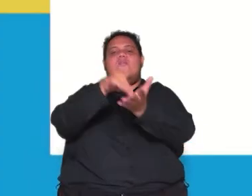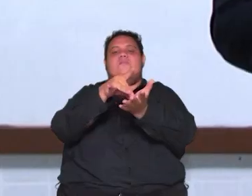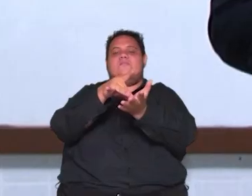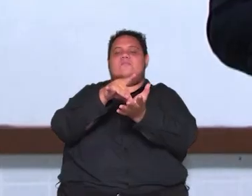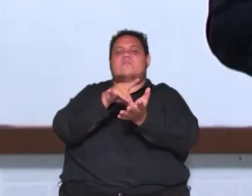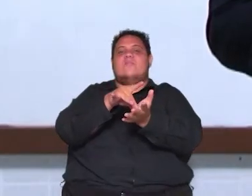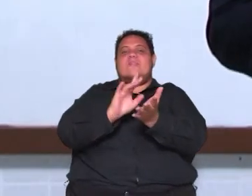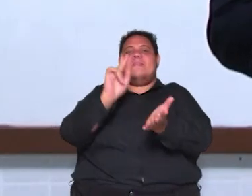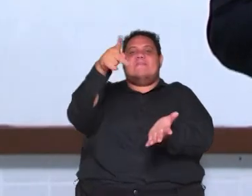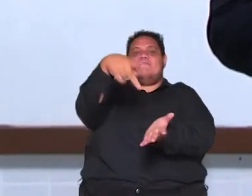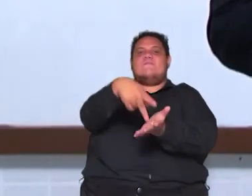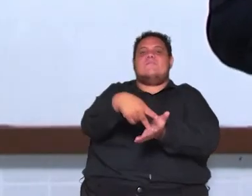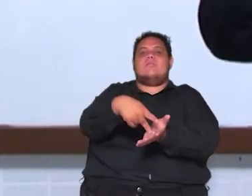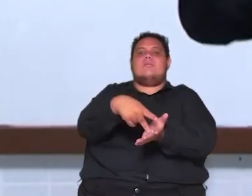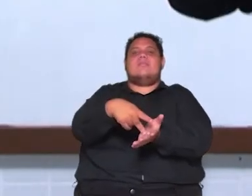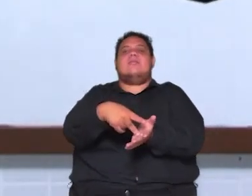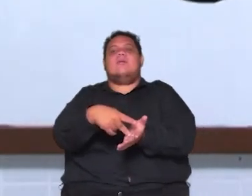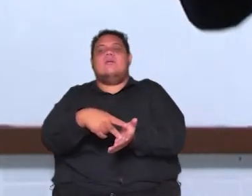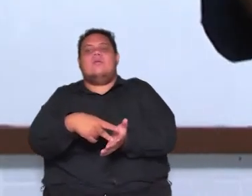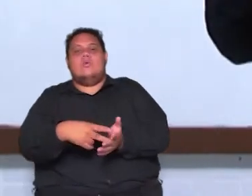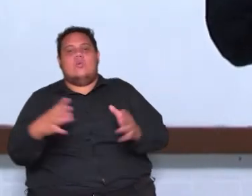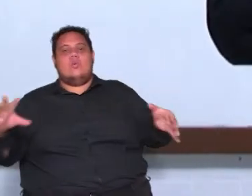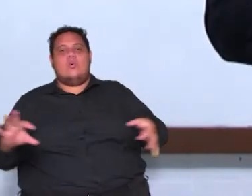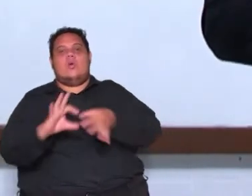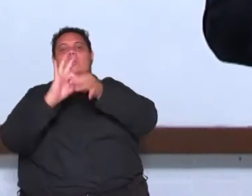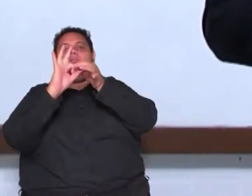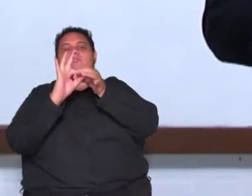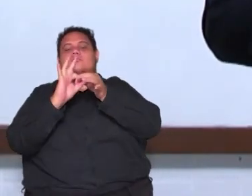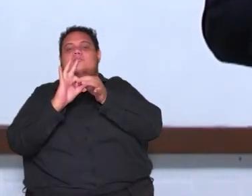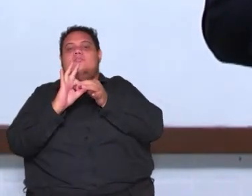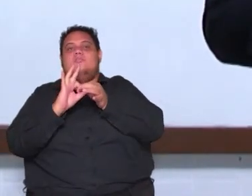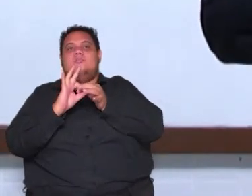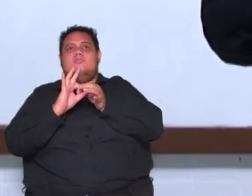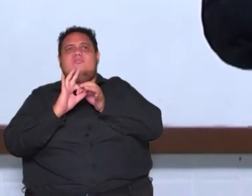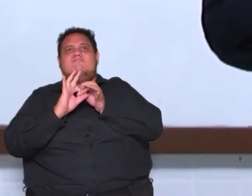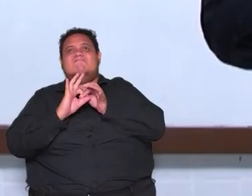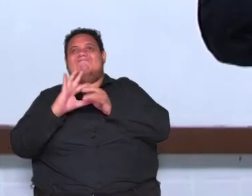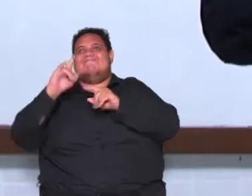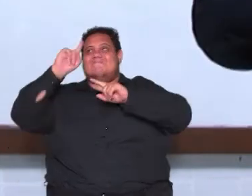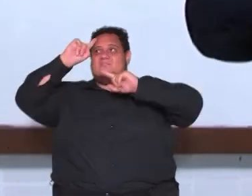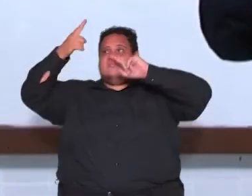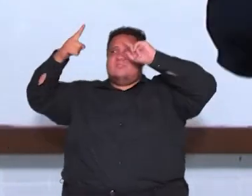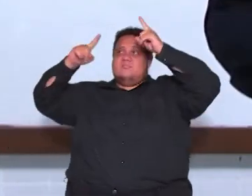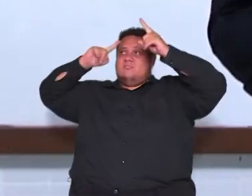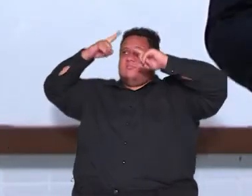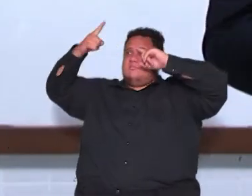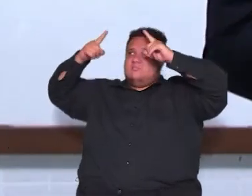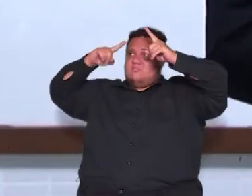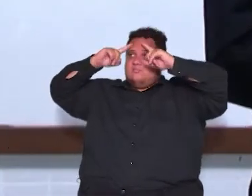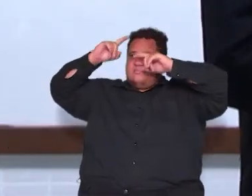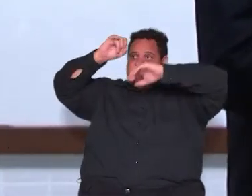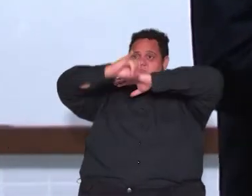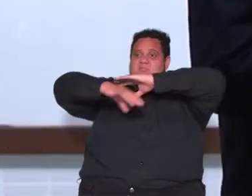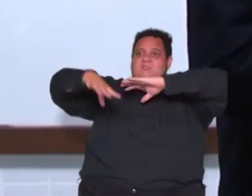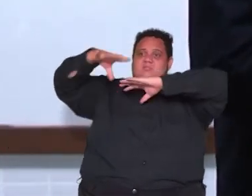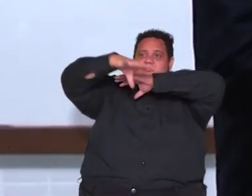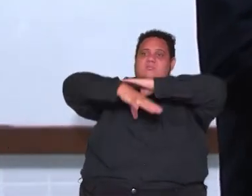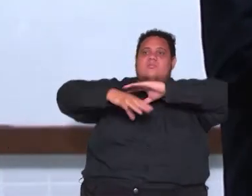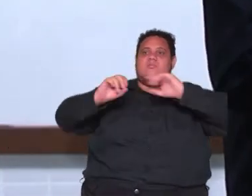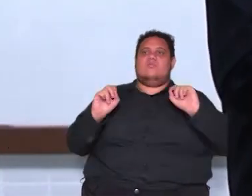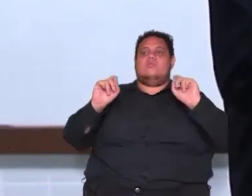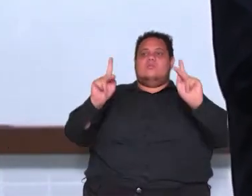eram um conjunto de de de ideias ligado a iluminismo ok